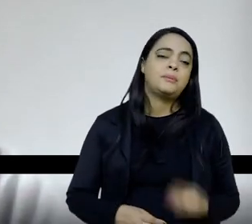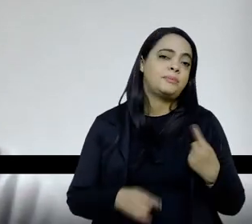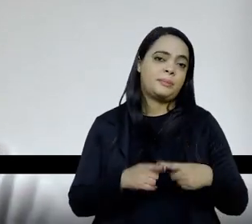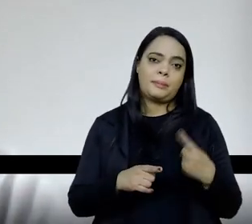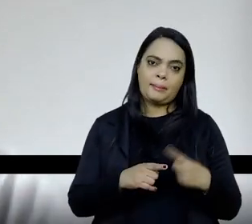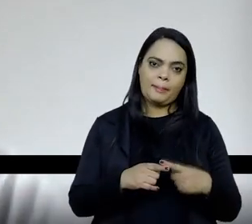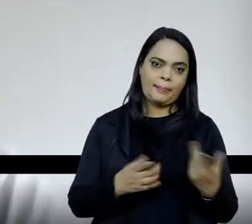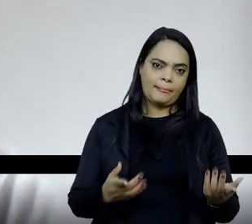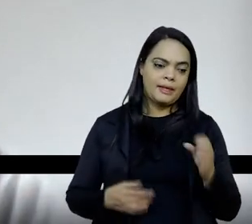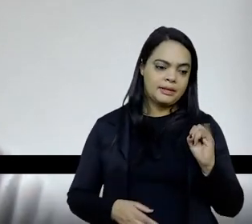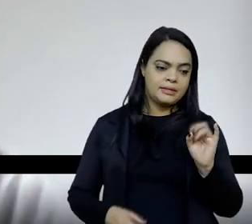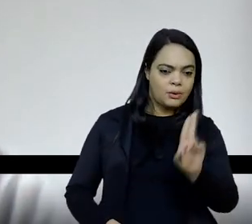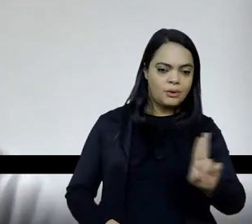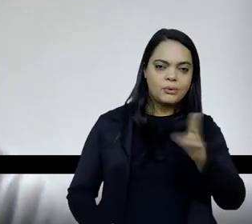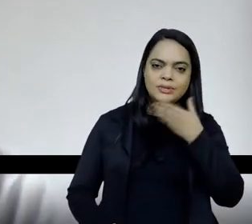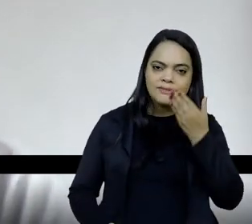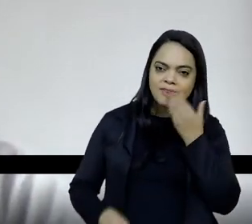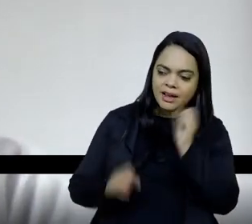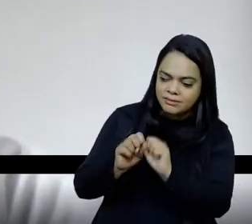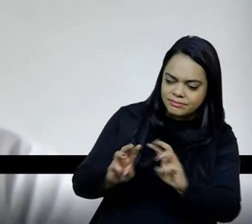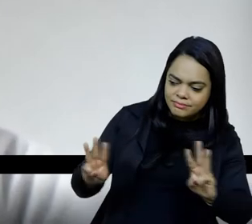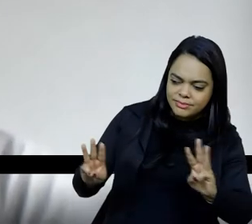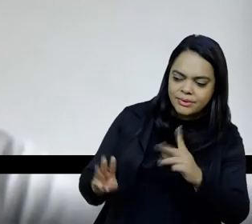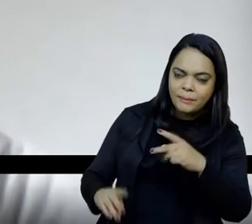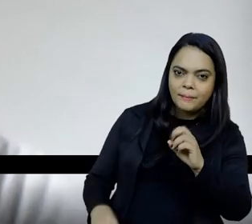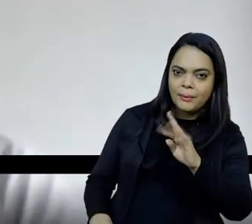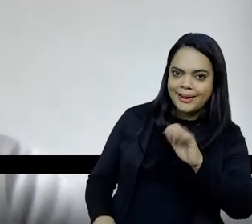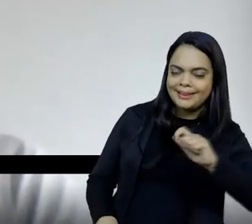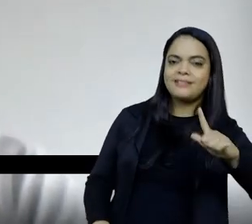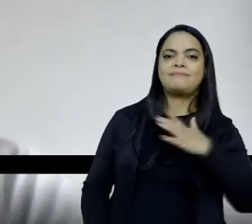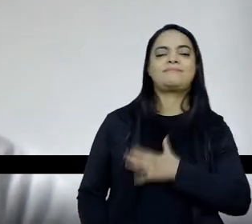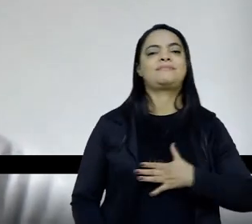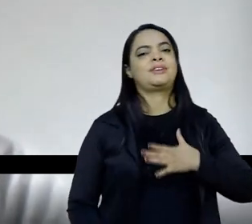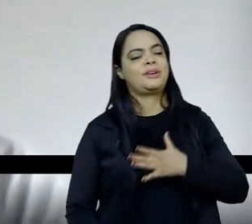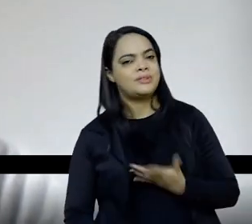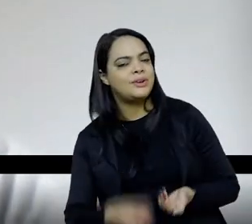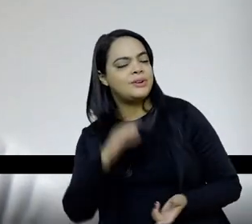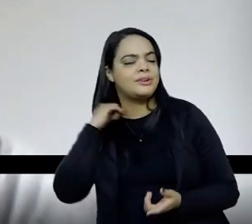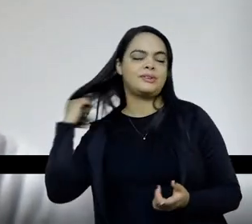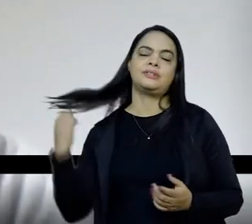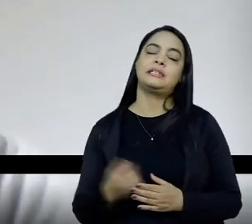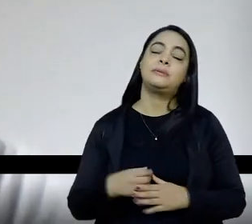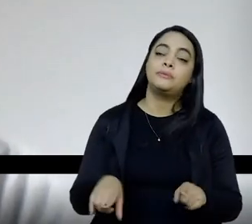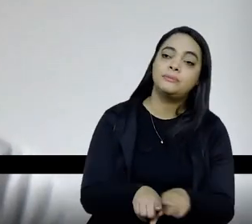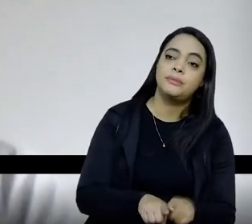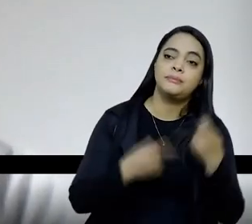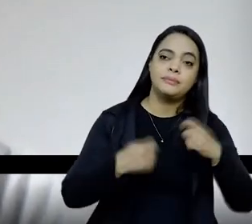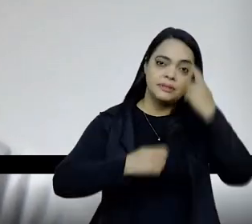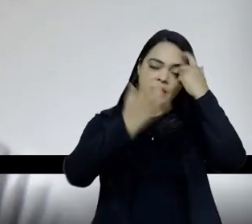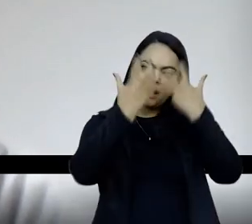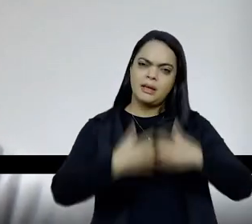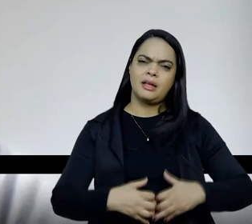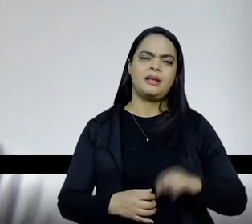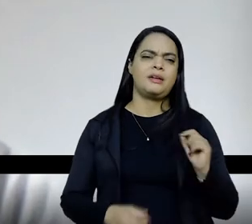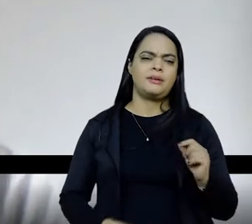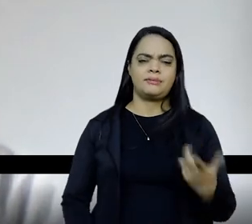todo uso pragmático é um uso refletido também, né, então, de novo, volta a ideia de que, quer dizer, da gente não tratar